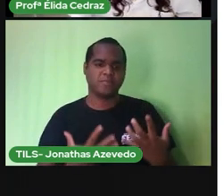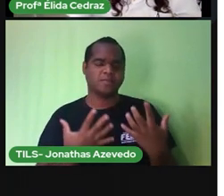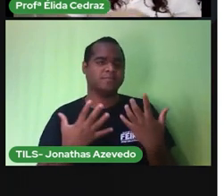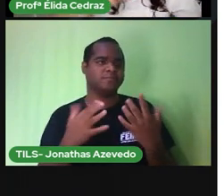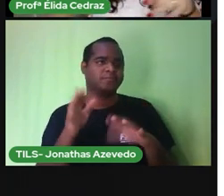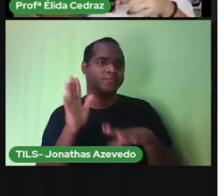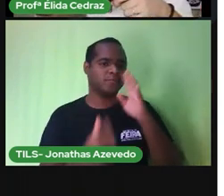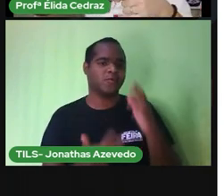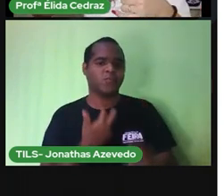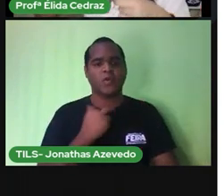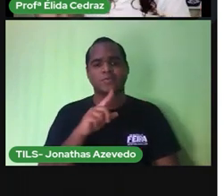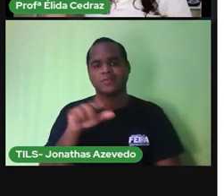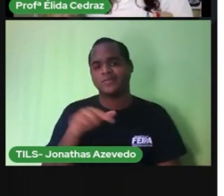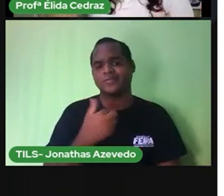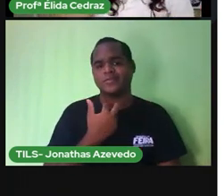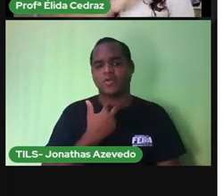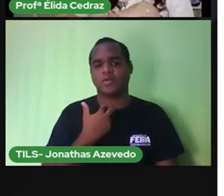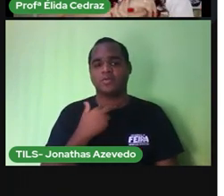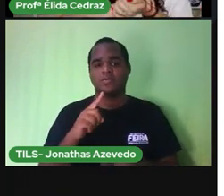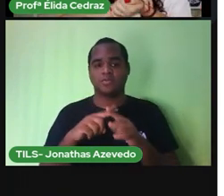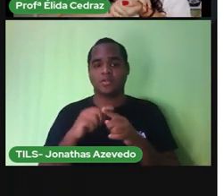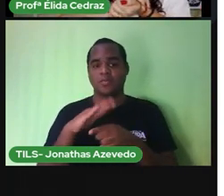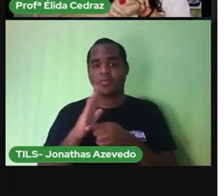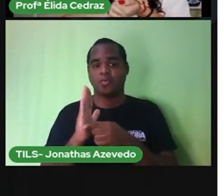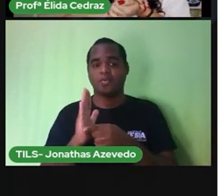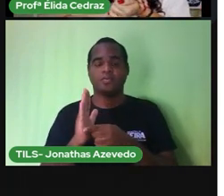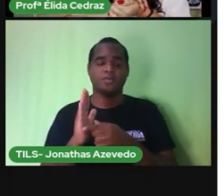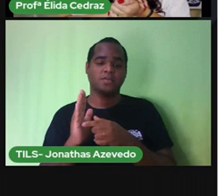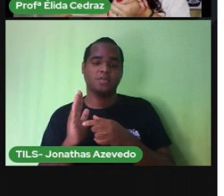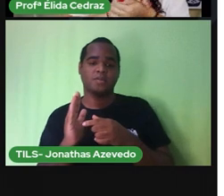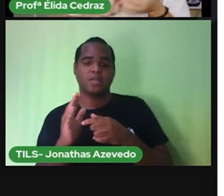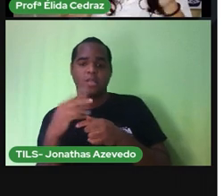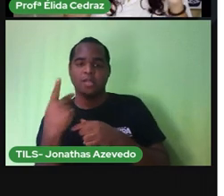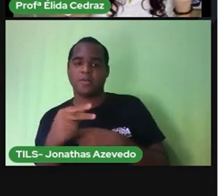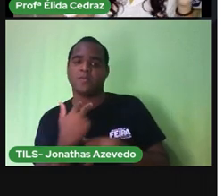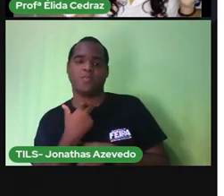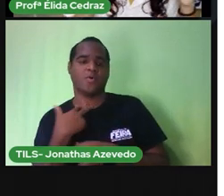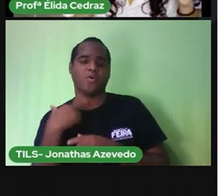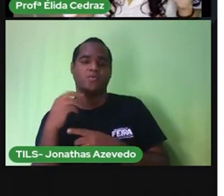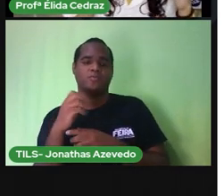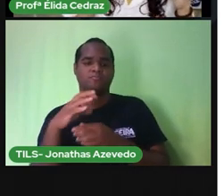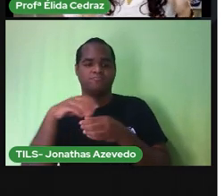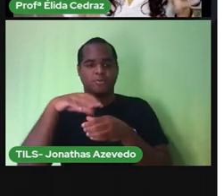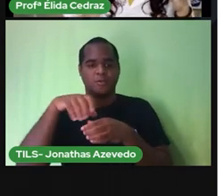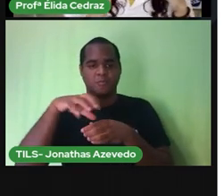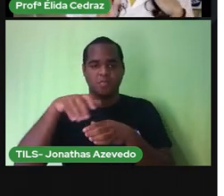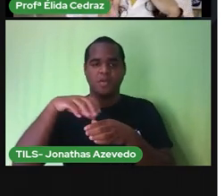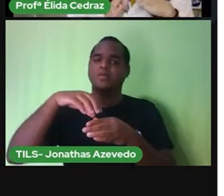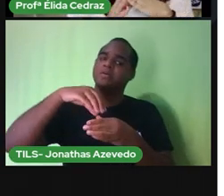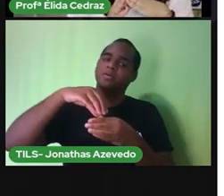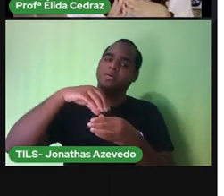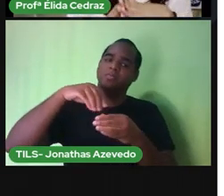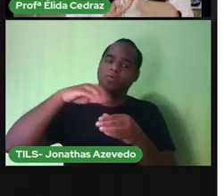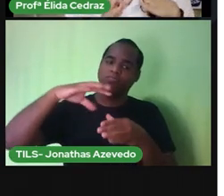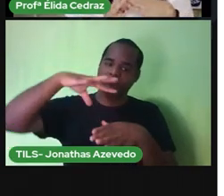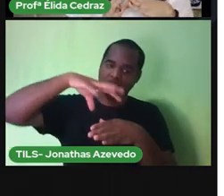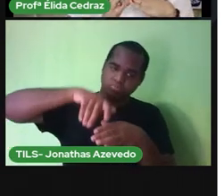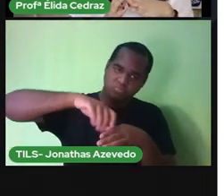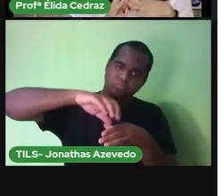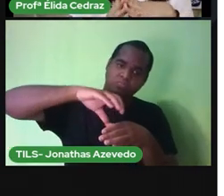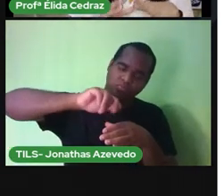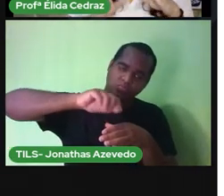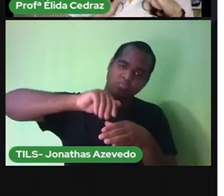ele com a tampa aberta a gente não pode deixar com a tampa aberta a gente precisa estar atento para conservar